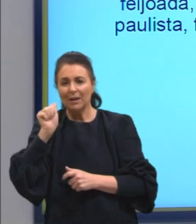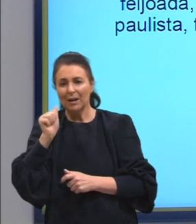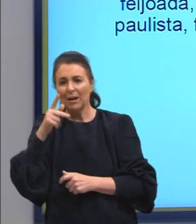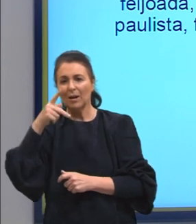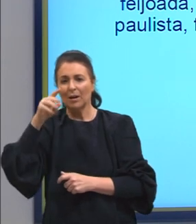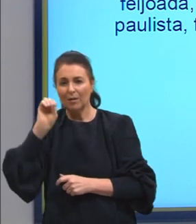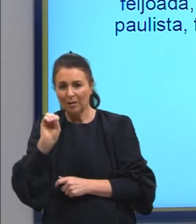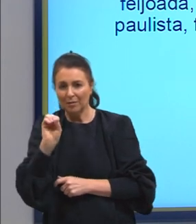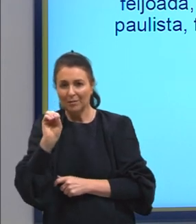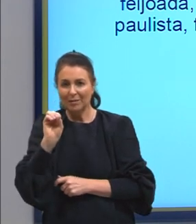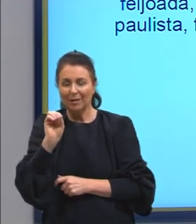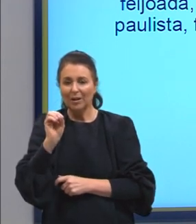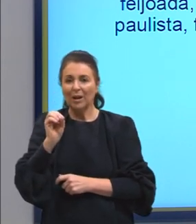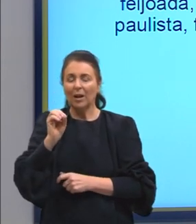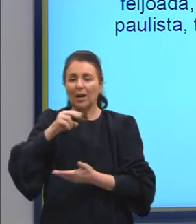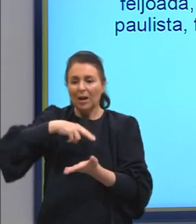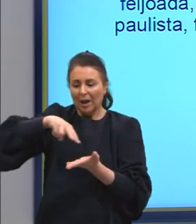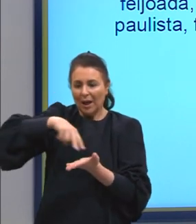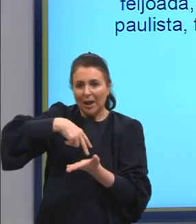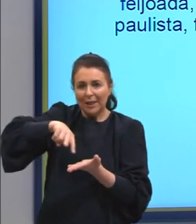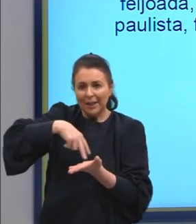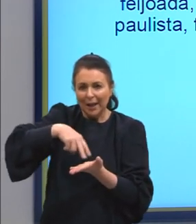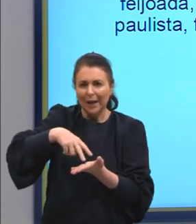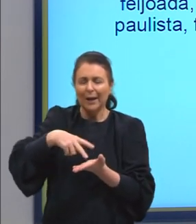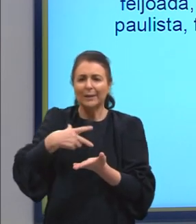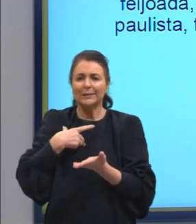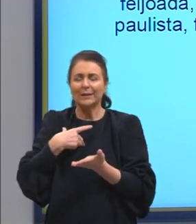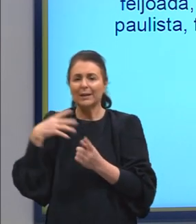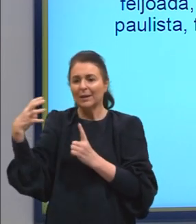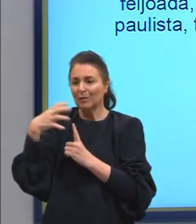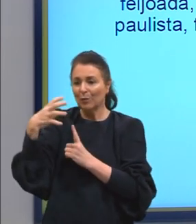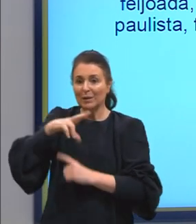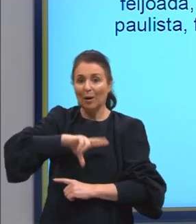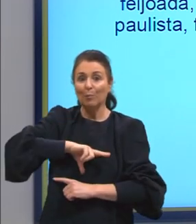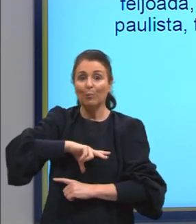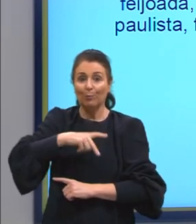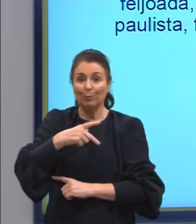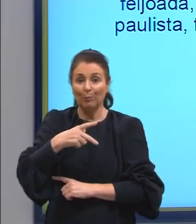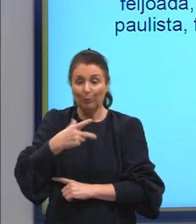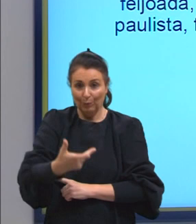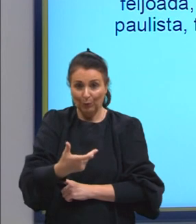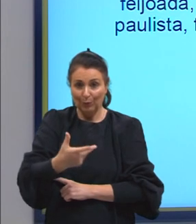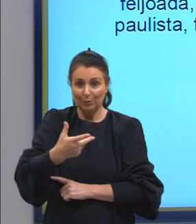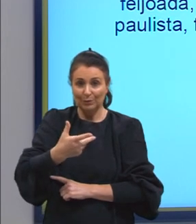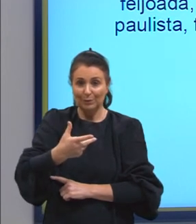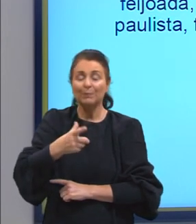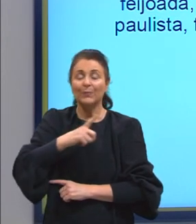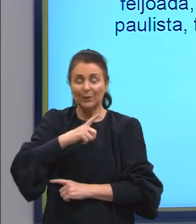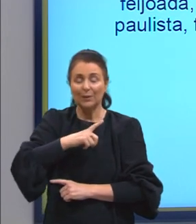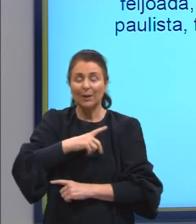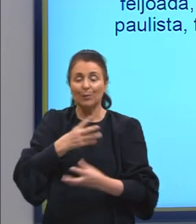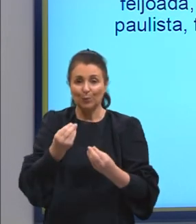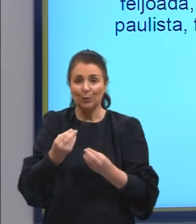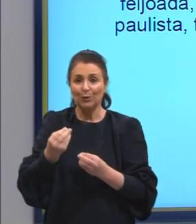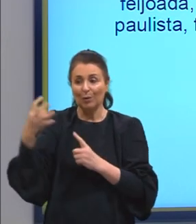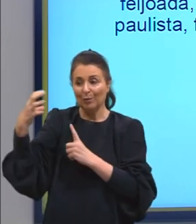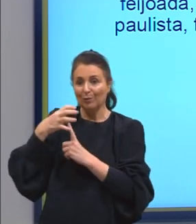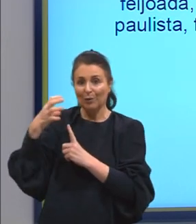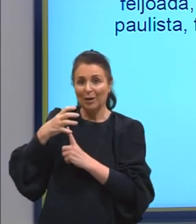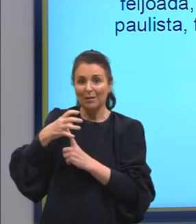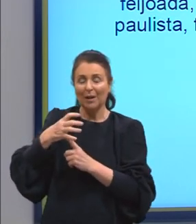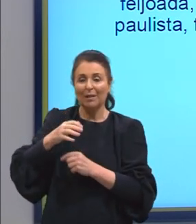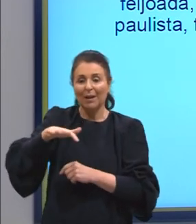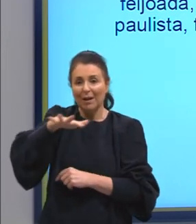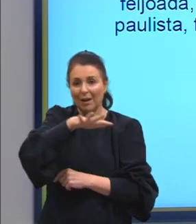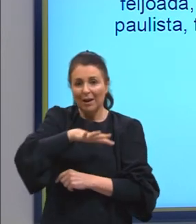Folia de Reis, Dança de Velhos, a influência portuguesa nessas regiões do sudeste, né? Onde é muito forte